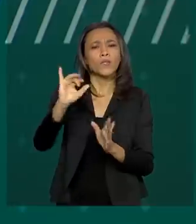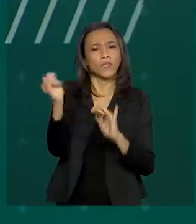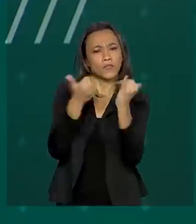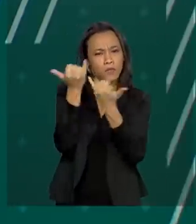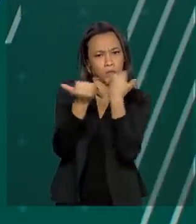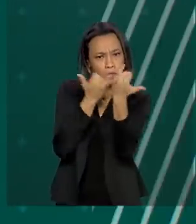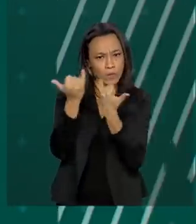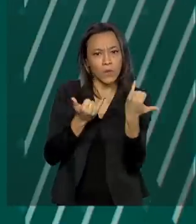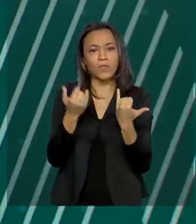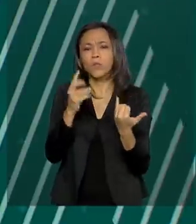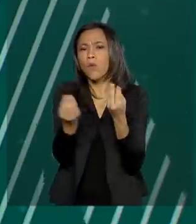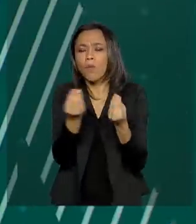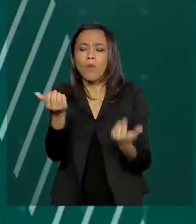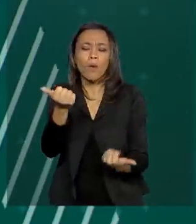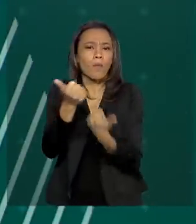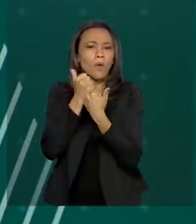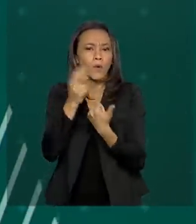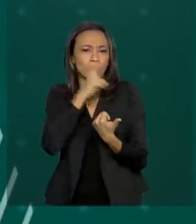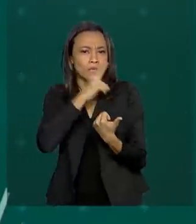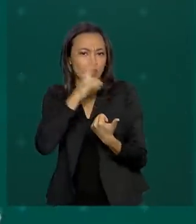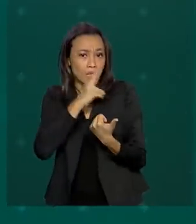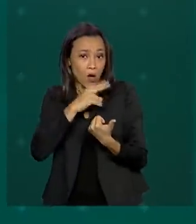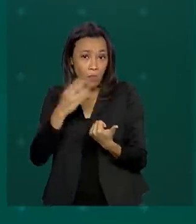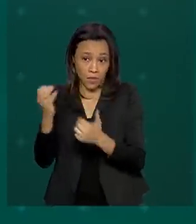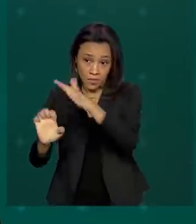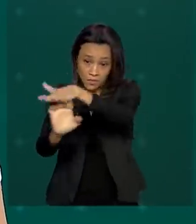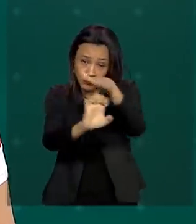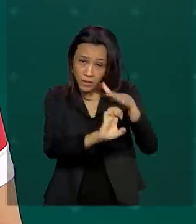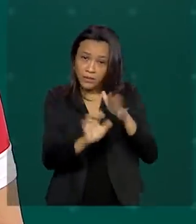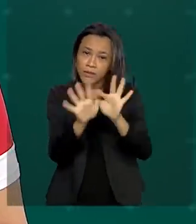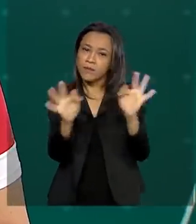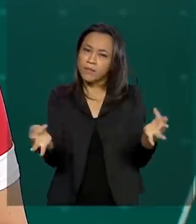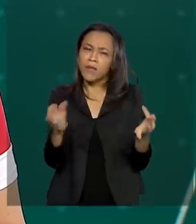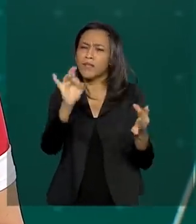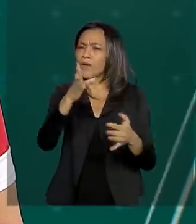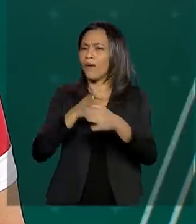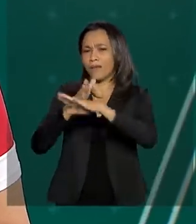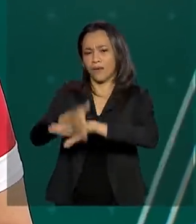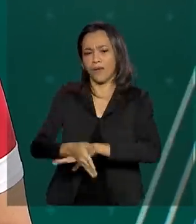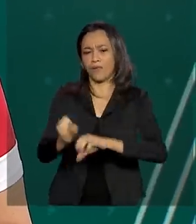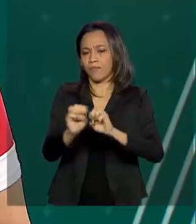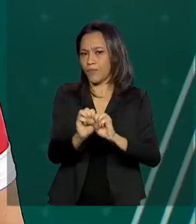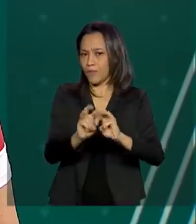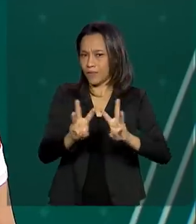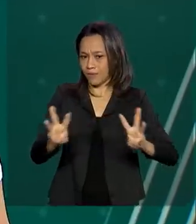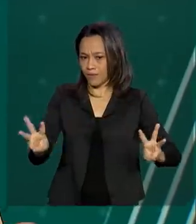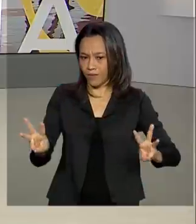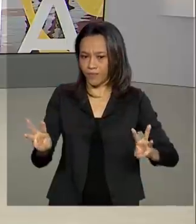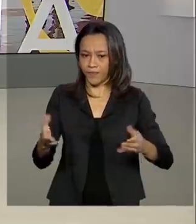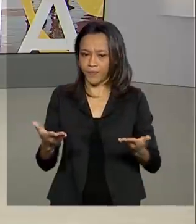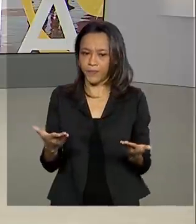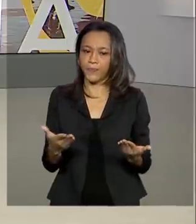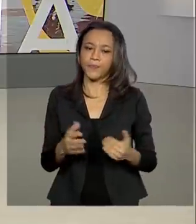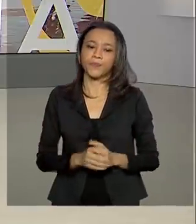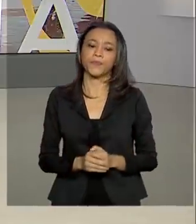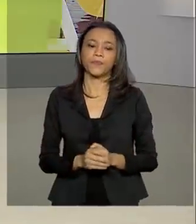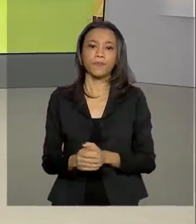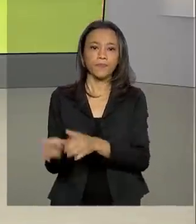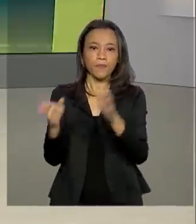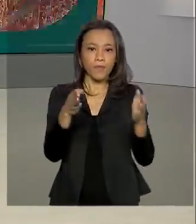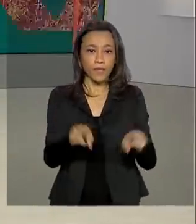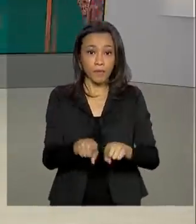crédito emergencial para micro e pequenas empresas, é só dar uma olhada no site do programa que você vê aí na tela. E além do